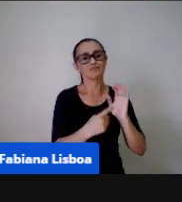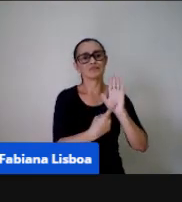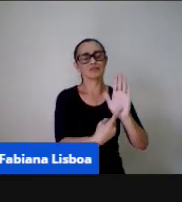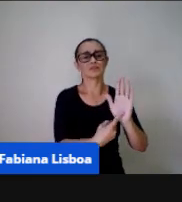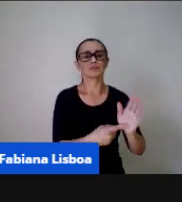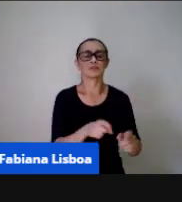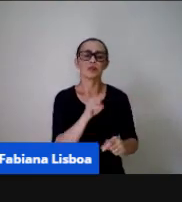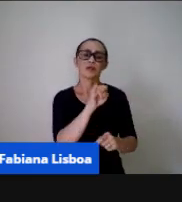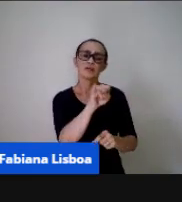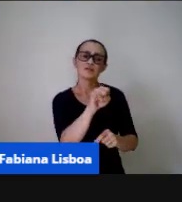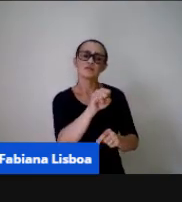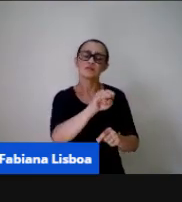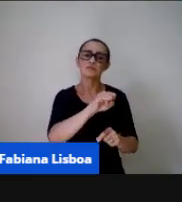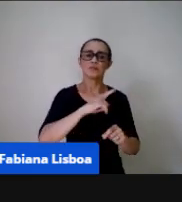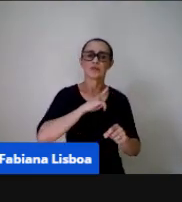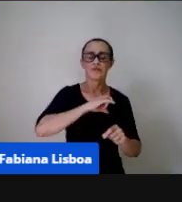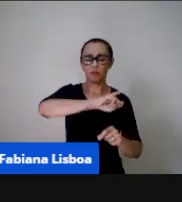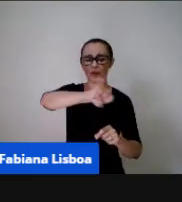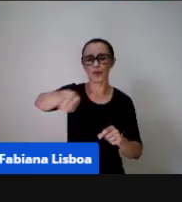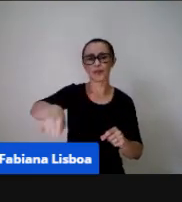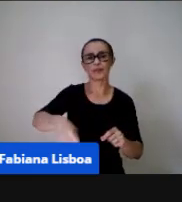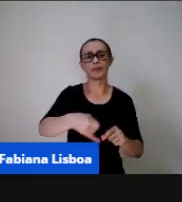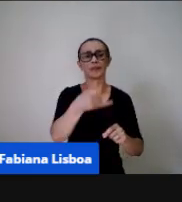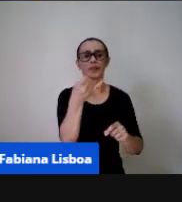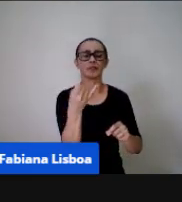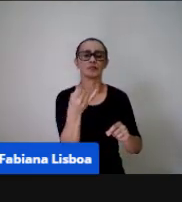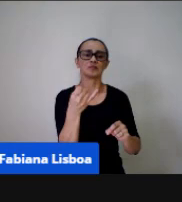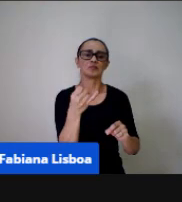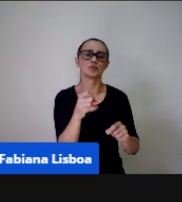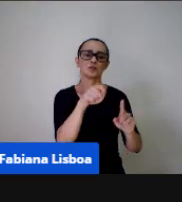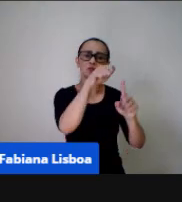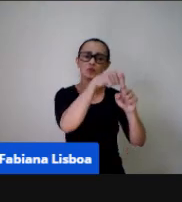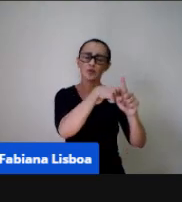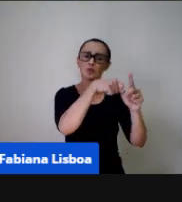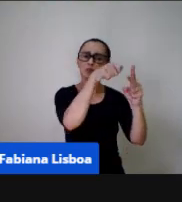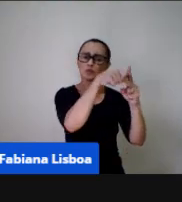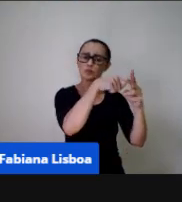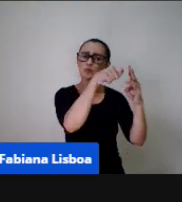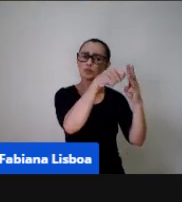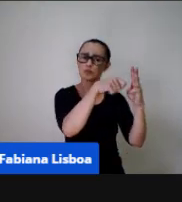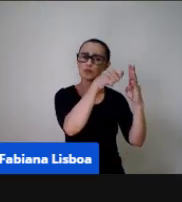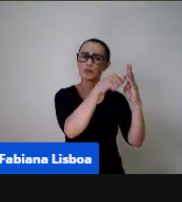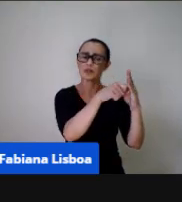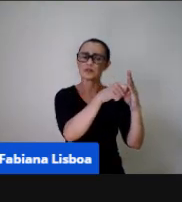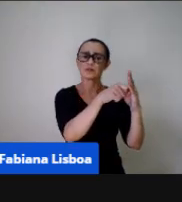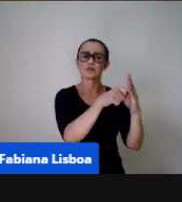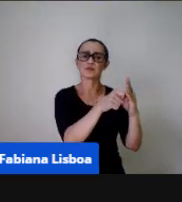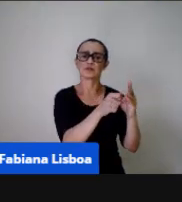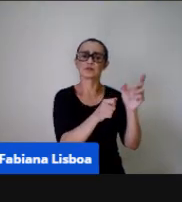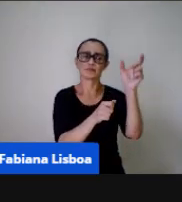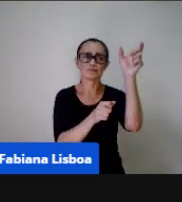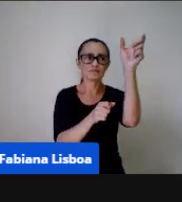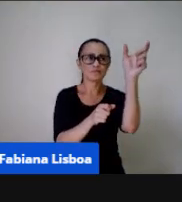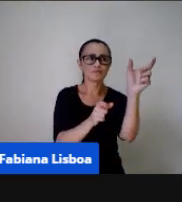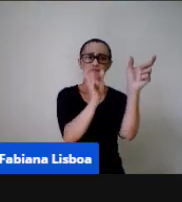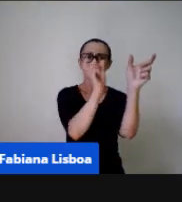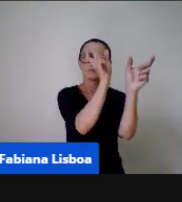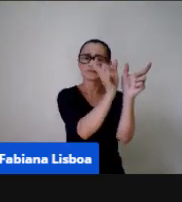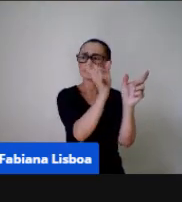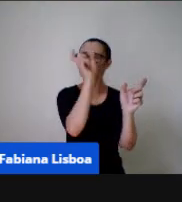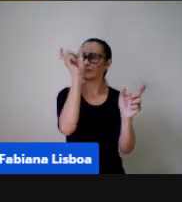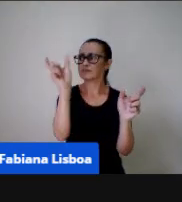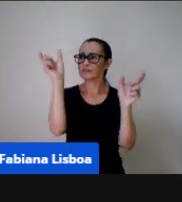oportuno na sua sala para você colocar ali todos os meses do ano né? um ao lado do outro é melhor ainda que a criança